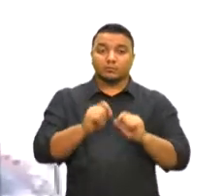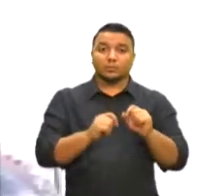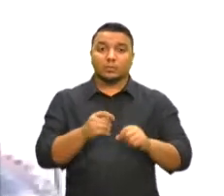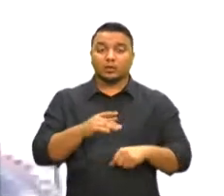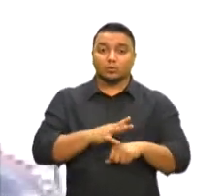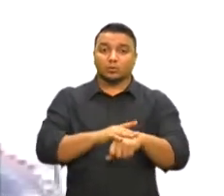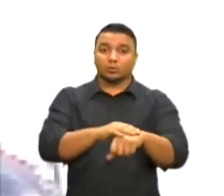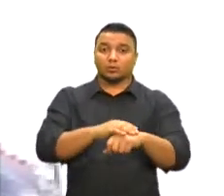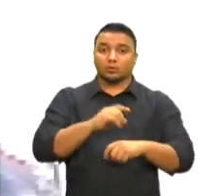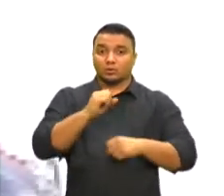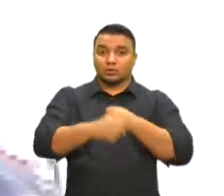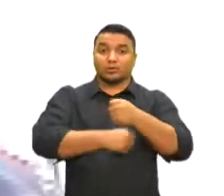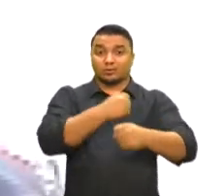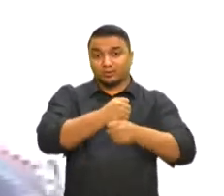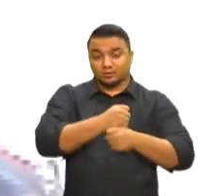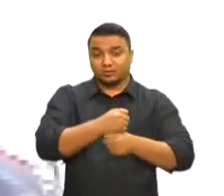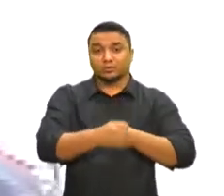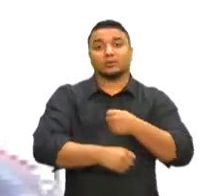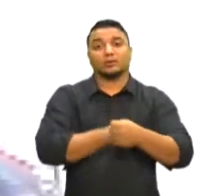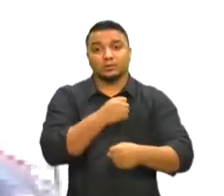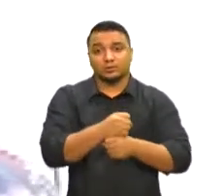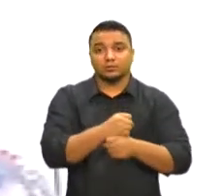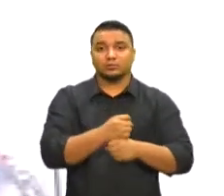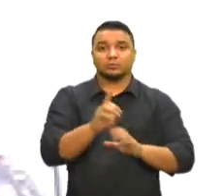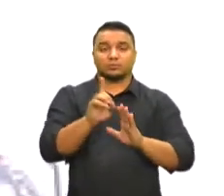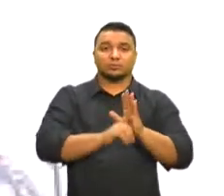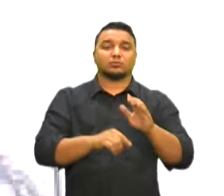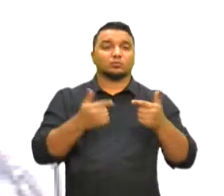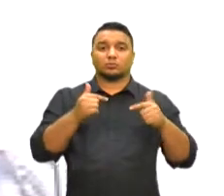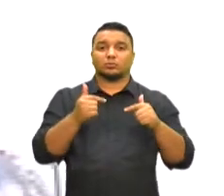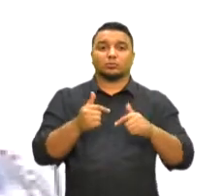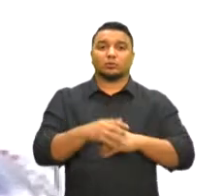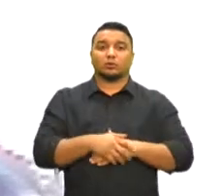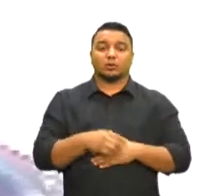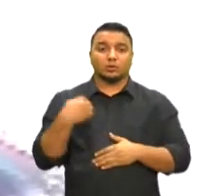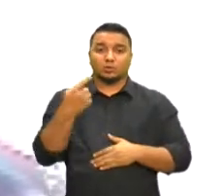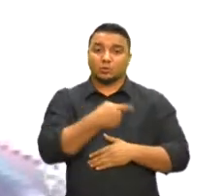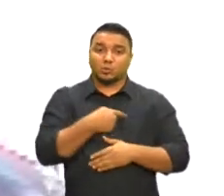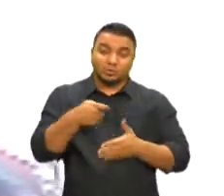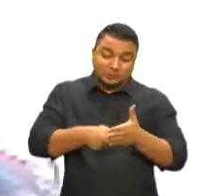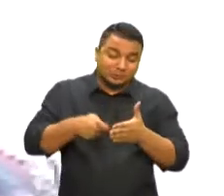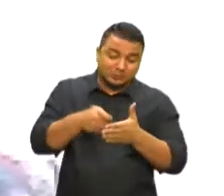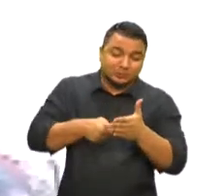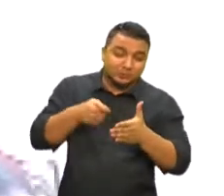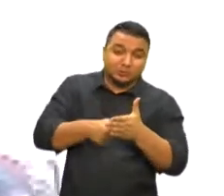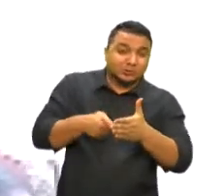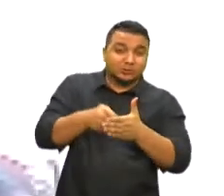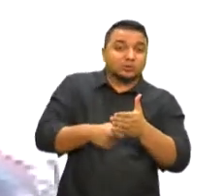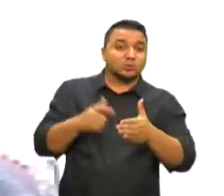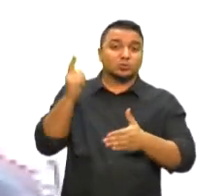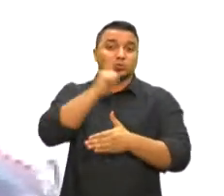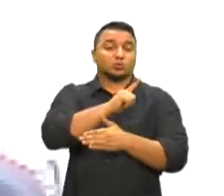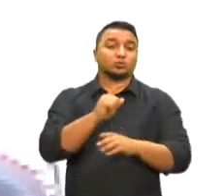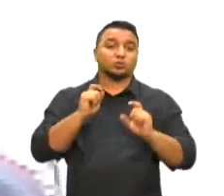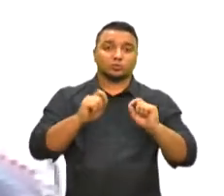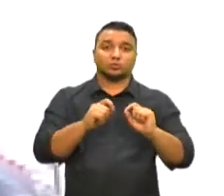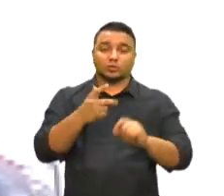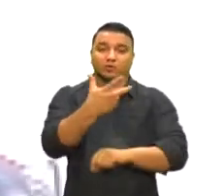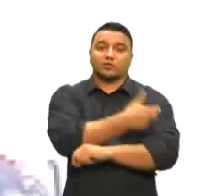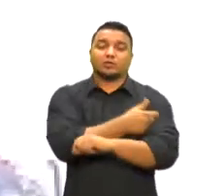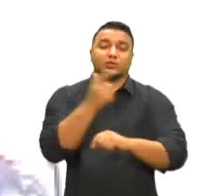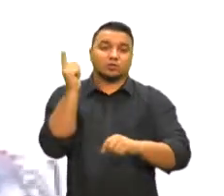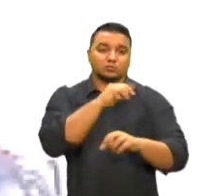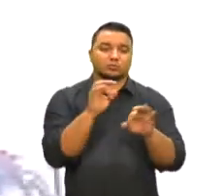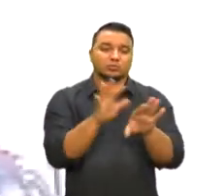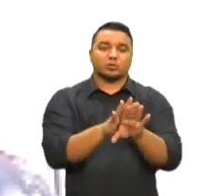nos outros anos ela já não teria mais direito. E a gente lutou muito para que ela conseguisse se vacinar. E esse